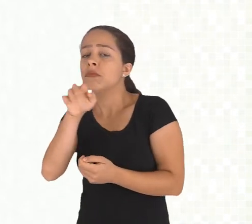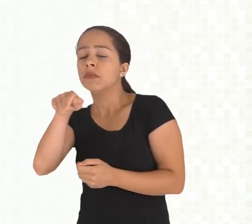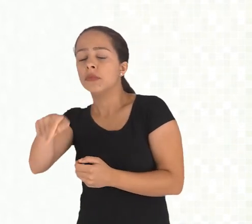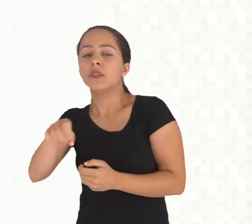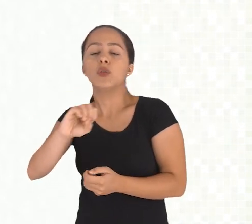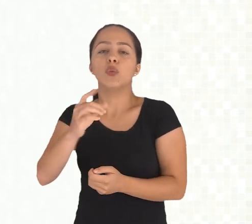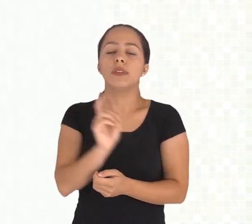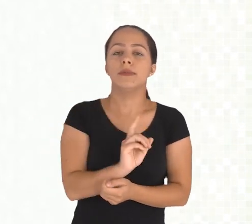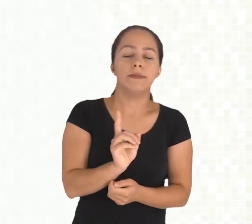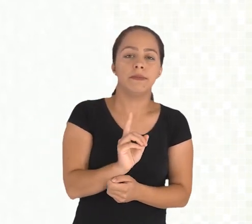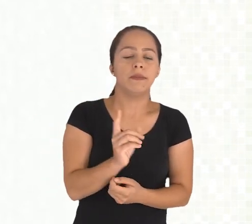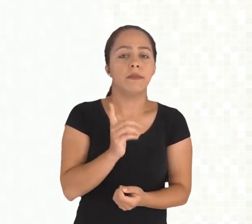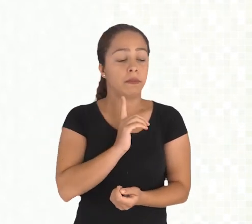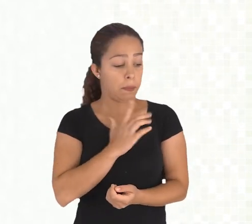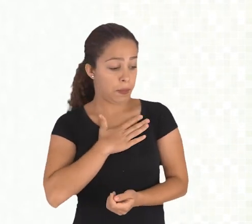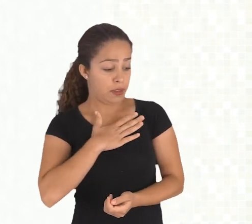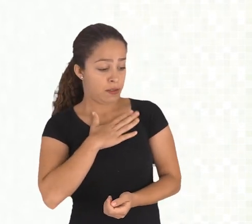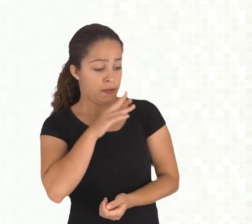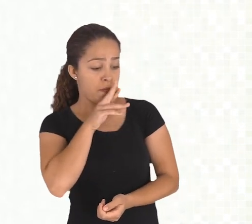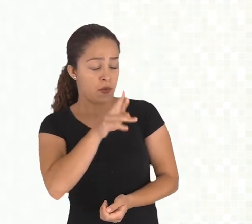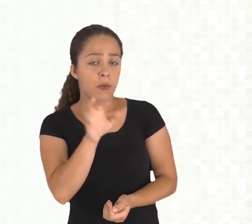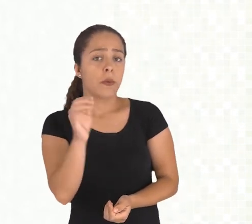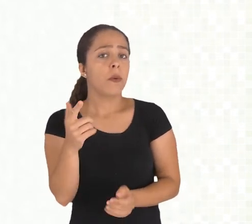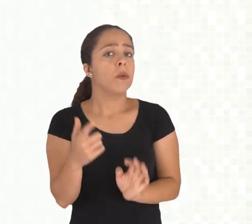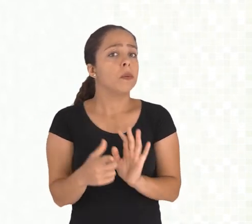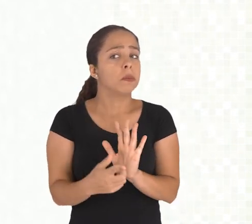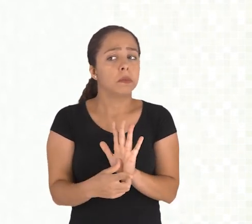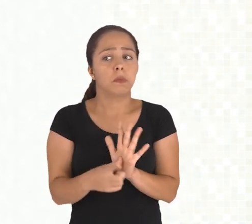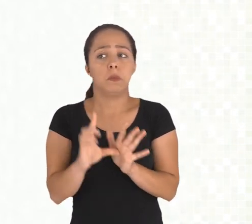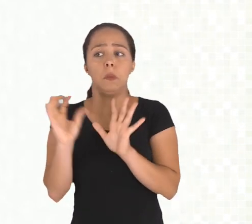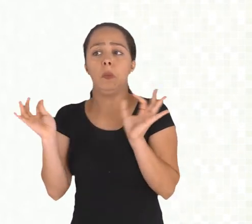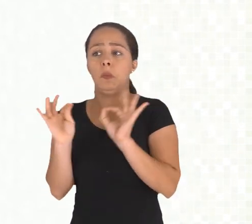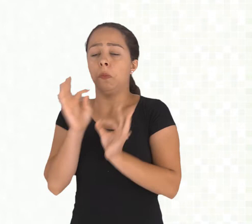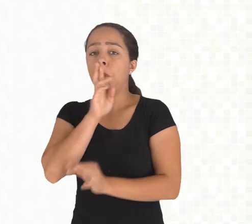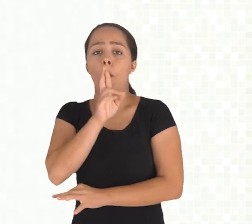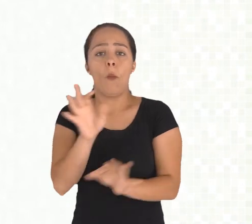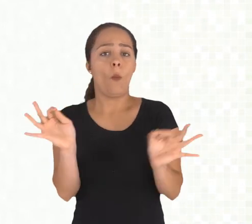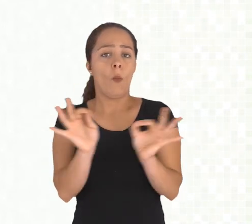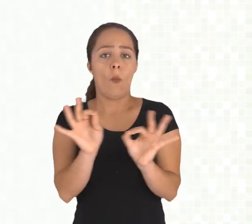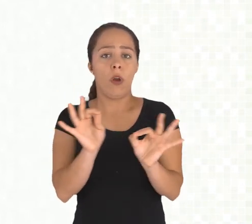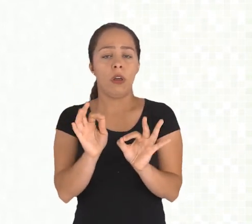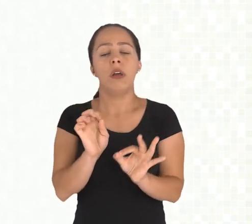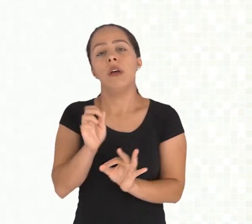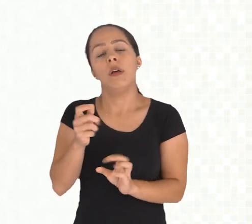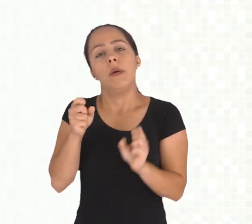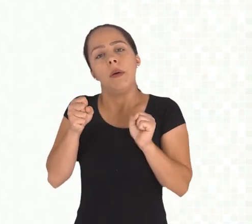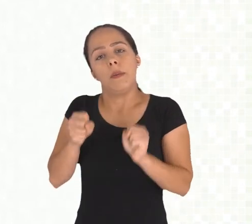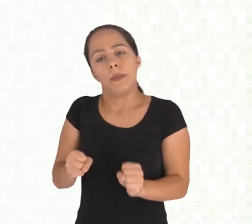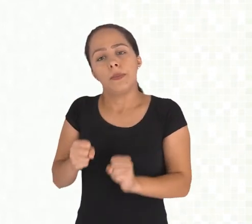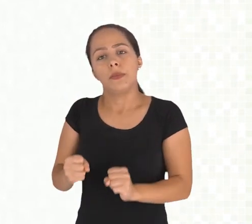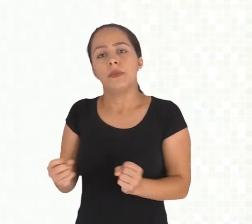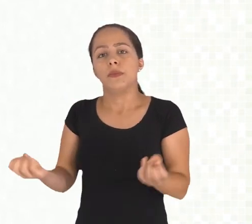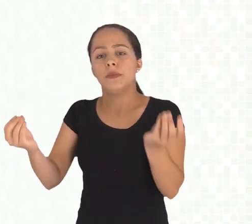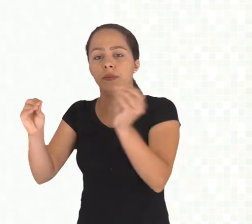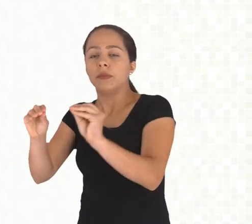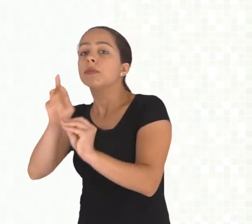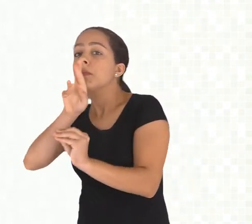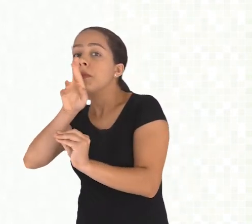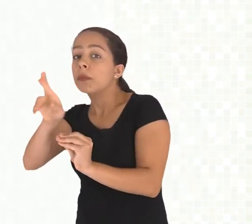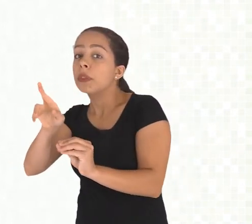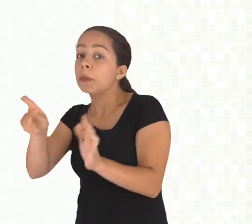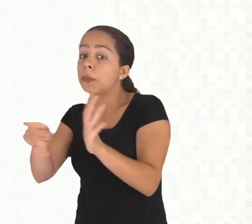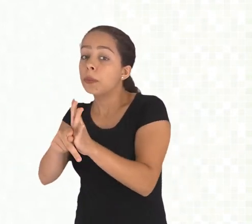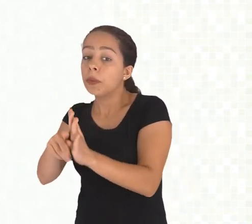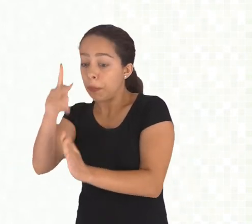aluno não quer escolher nenhuma daquelas. É como se fosse minha resposta não está aqui, ou nenhuma das anteriores. E você também pode